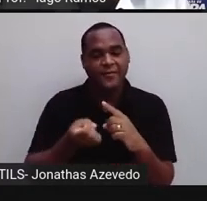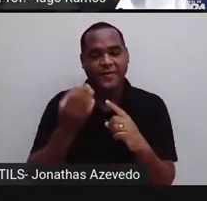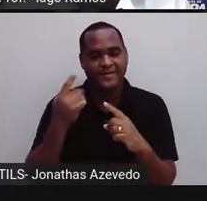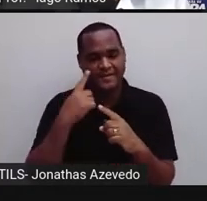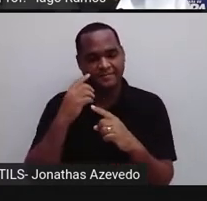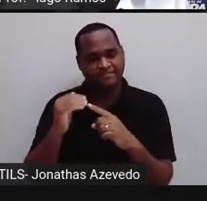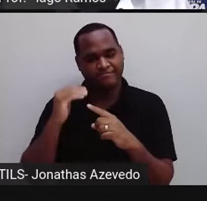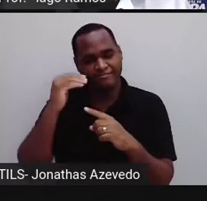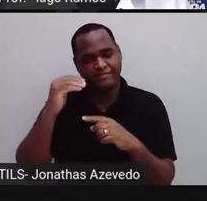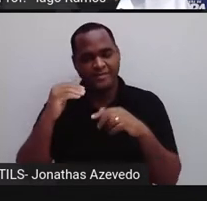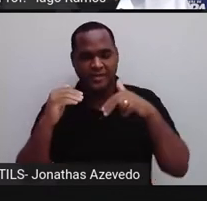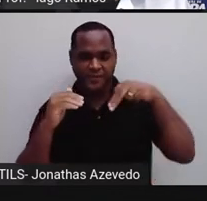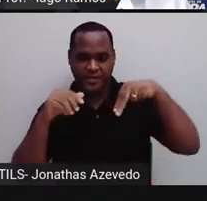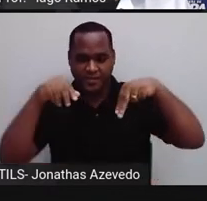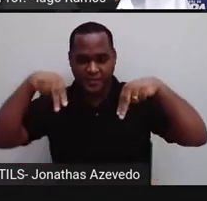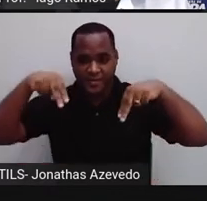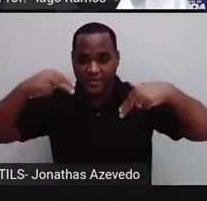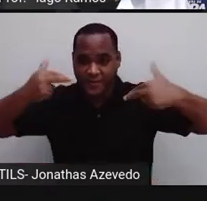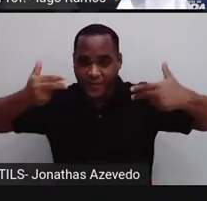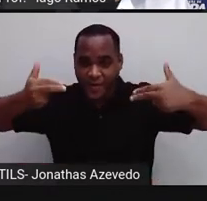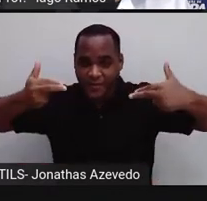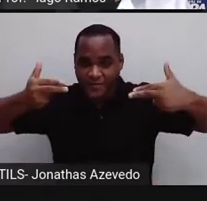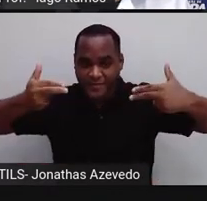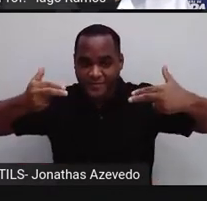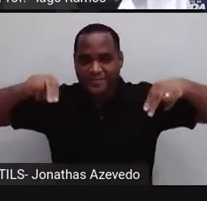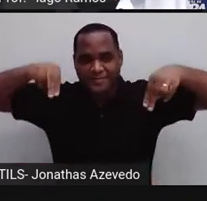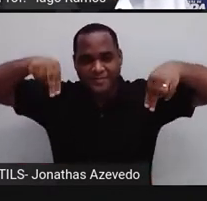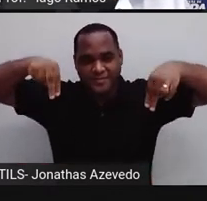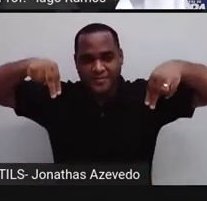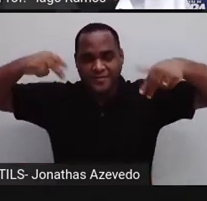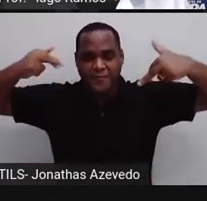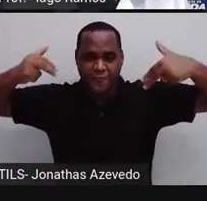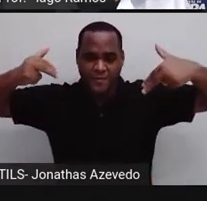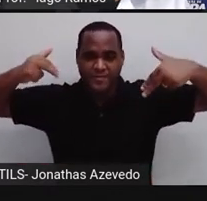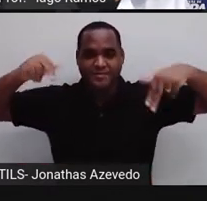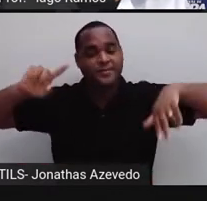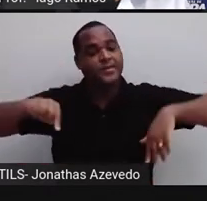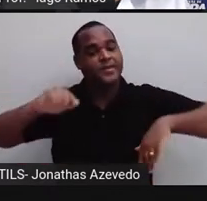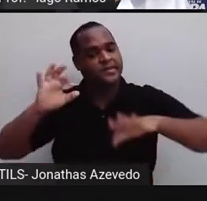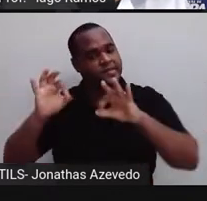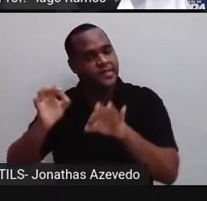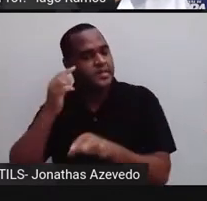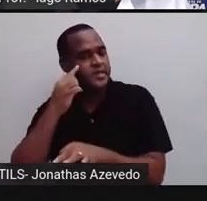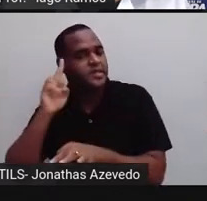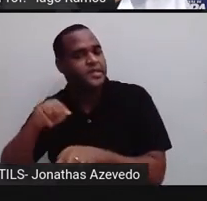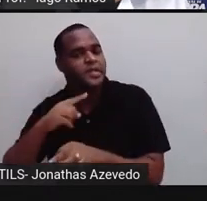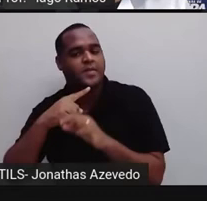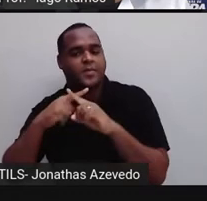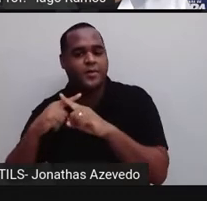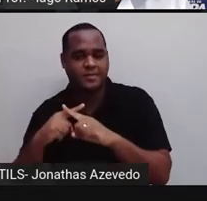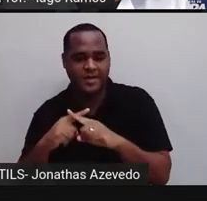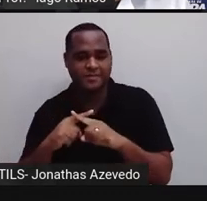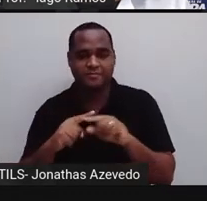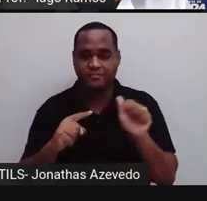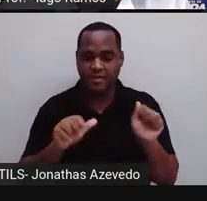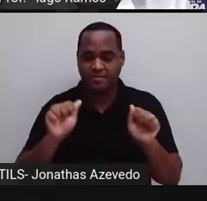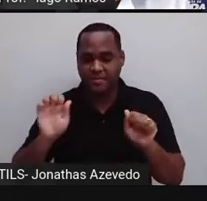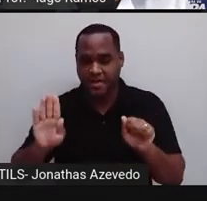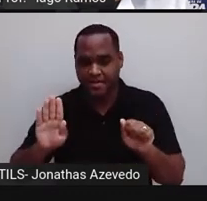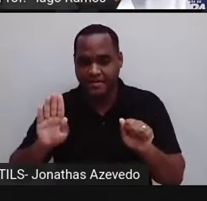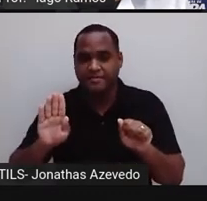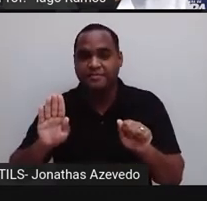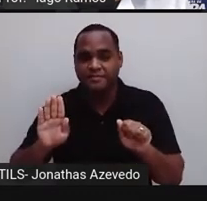em cima é igual, onde os expoentes são iguais. E aí a gente viu que é só multiplicar o que está embaixo e